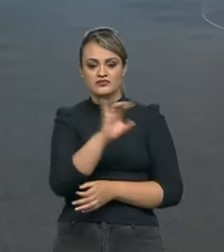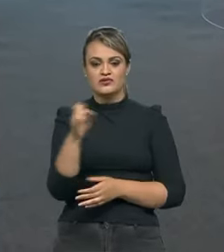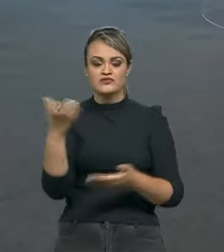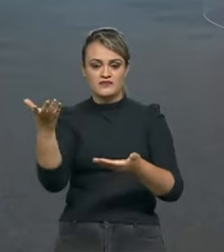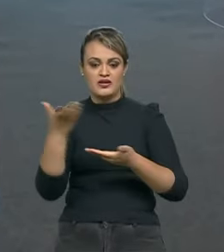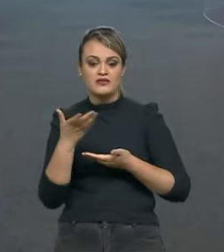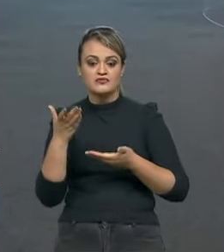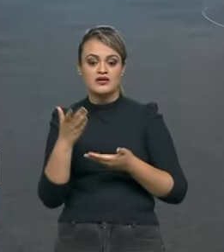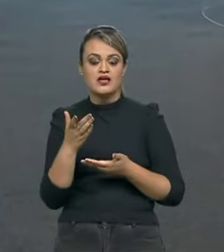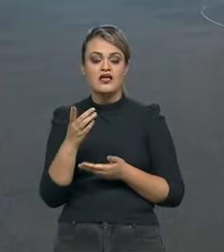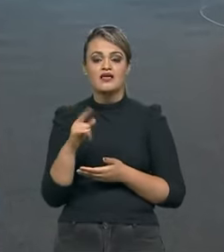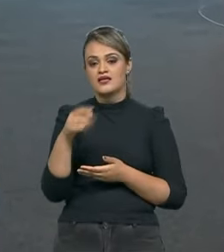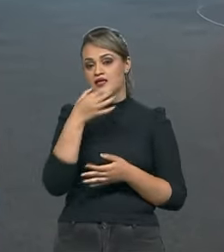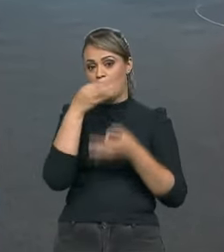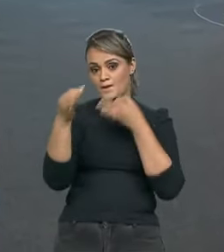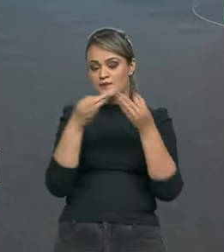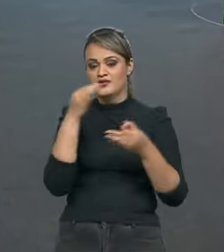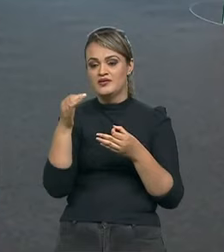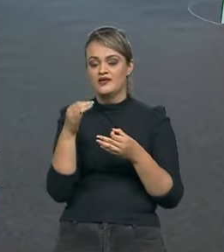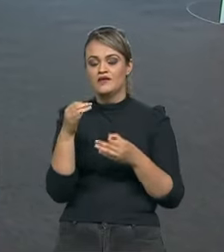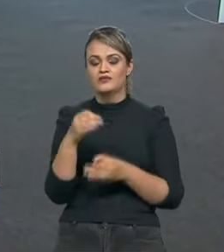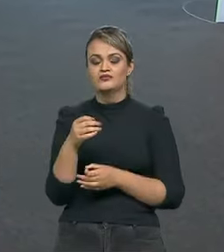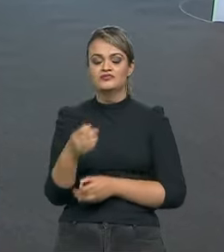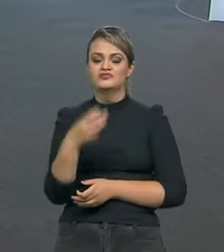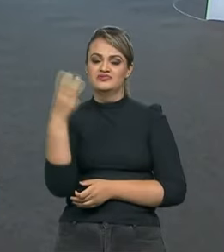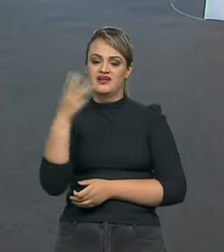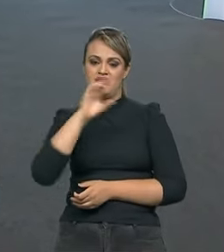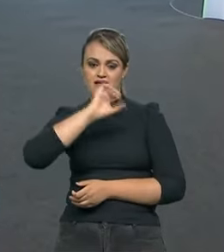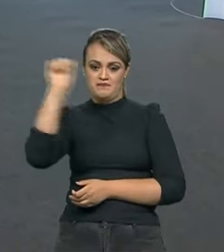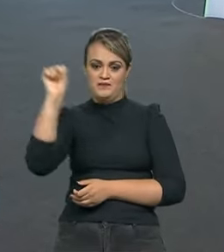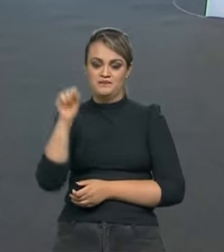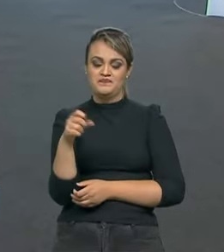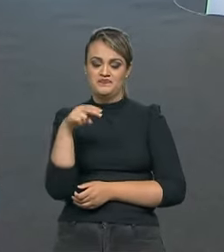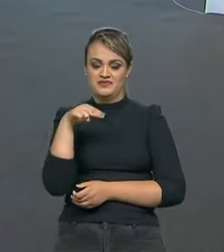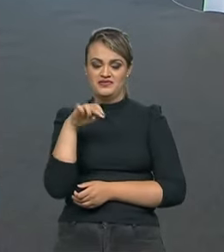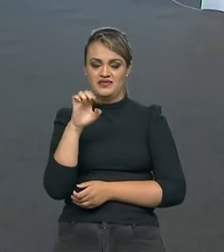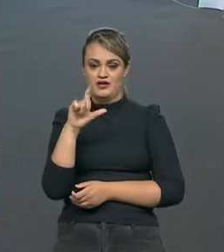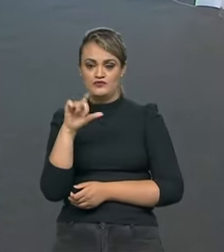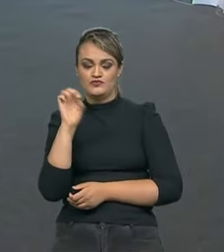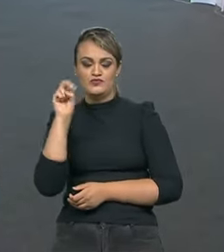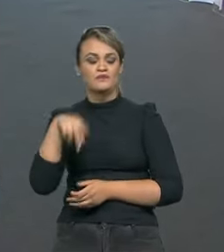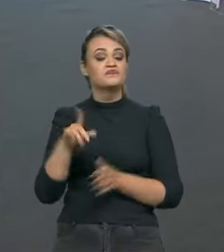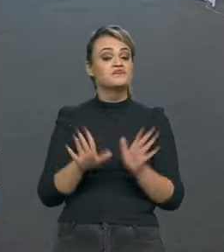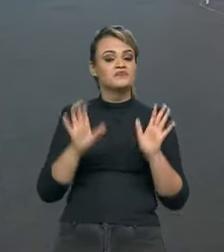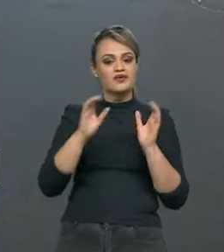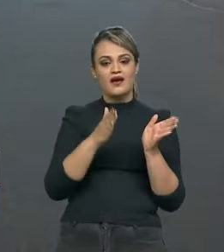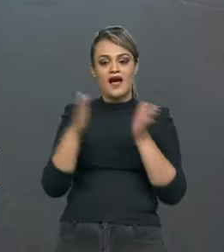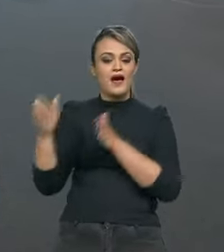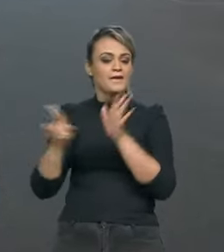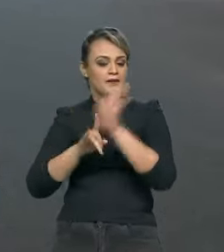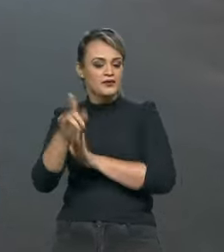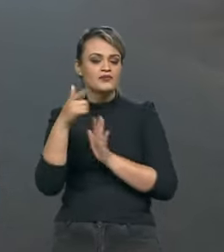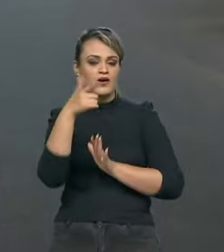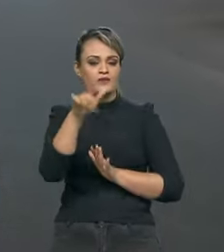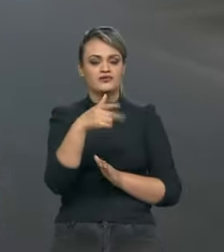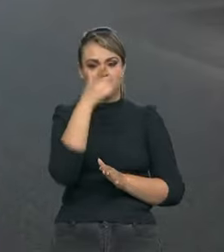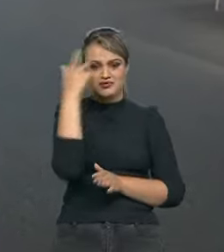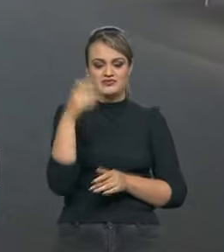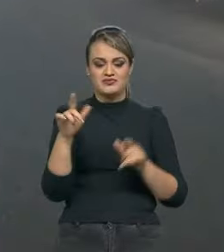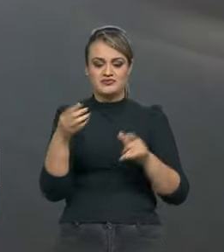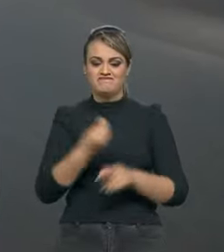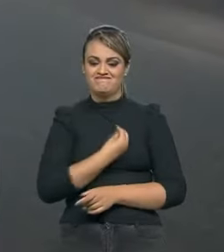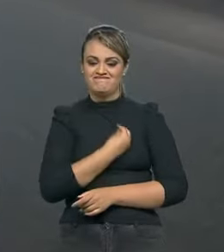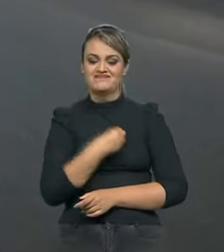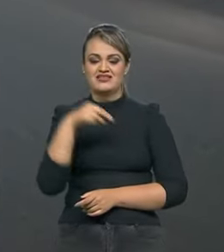convidados e com os comentários do nosso tricampeão Nelson Piquet. Mas agora nós vamos para mais uma rodada de perguntas dos nossos debatedores.